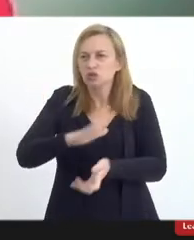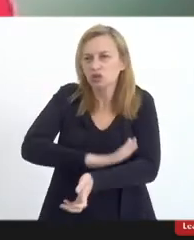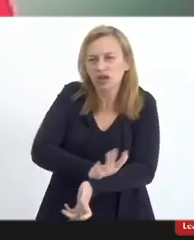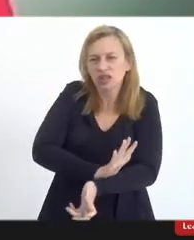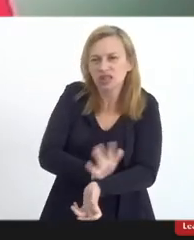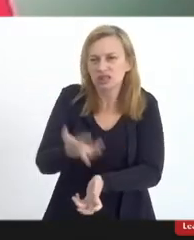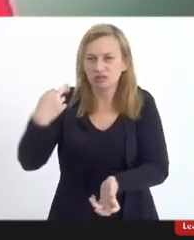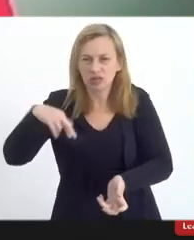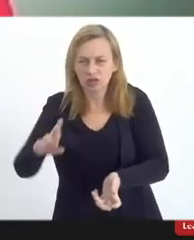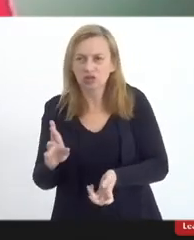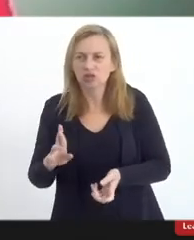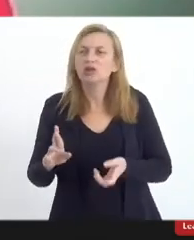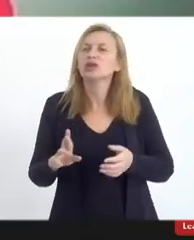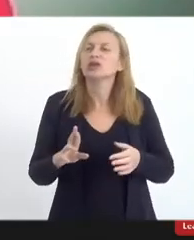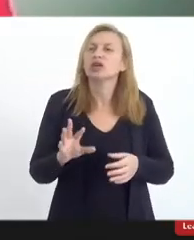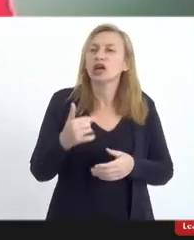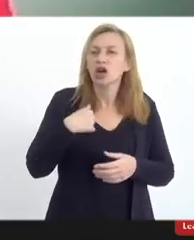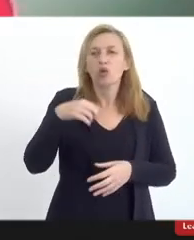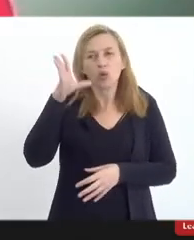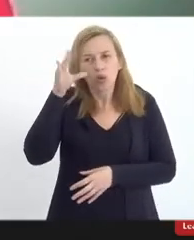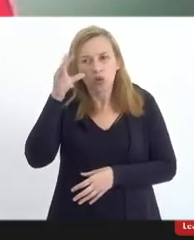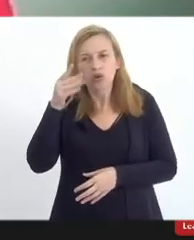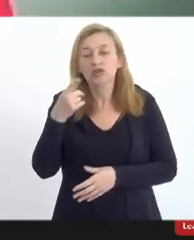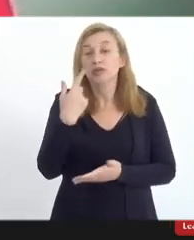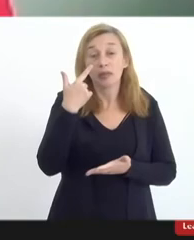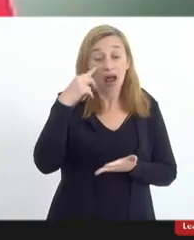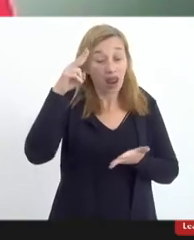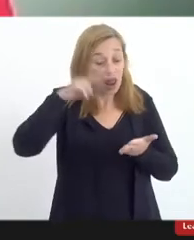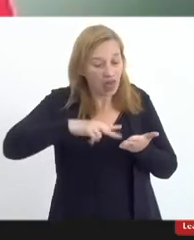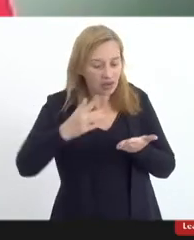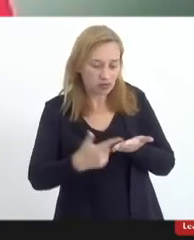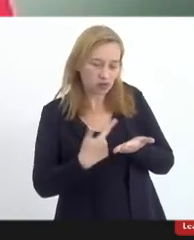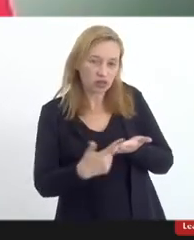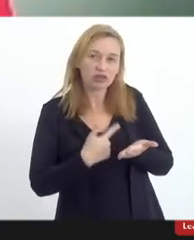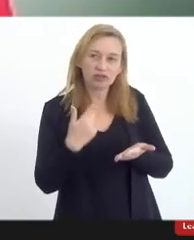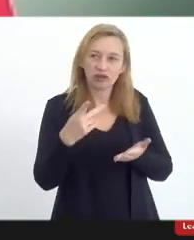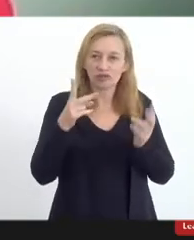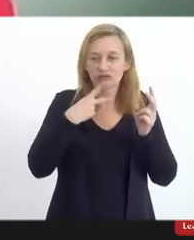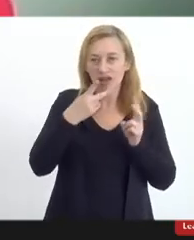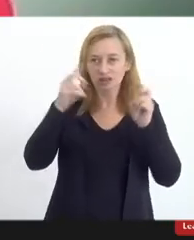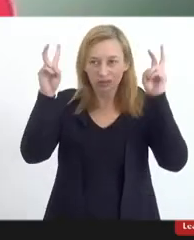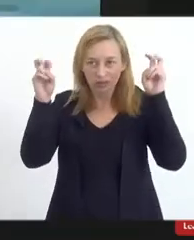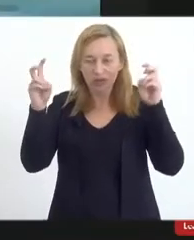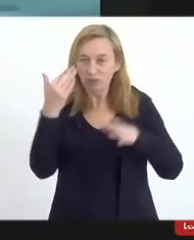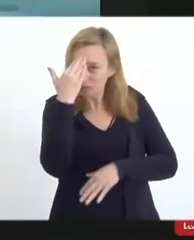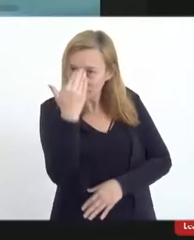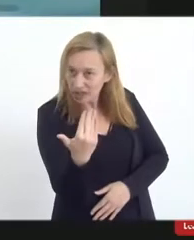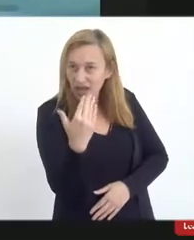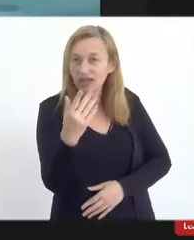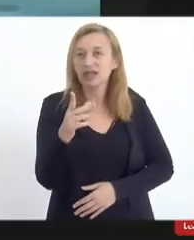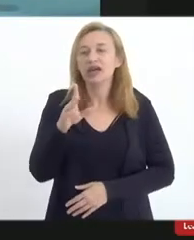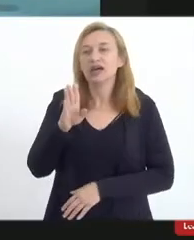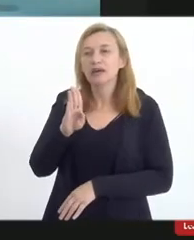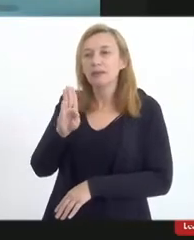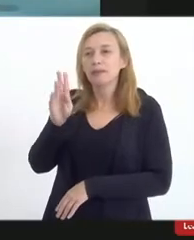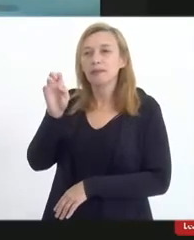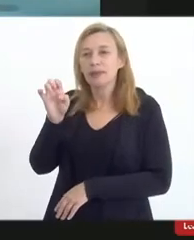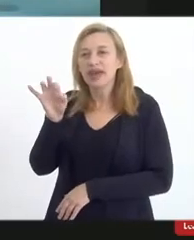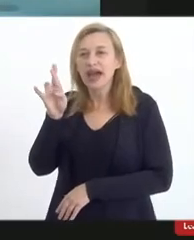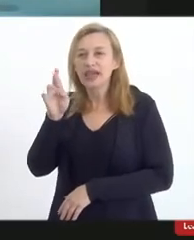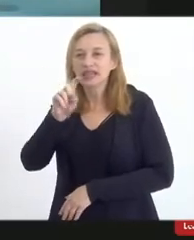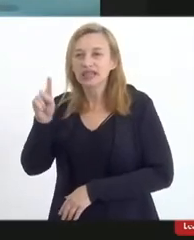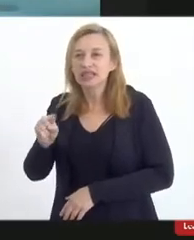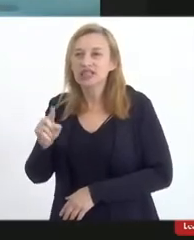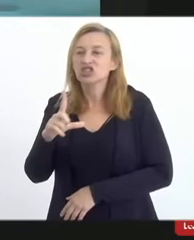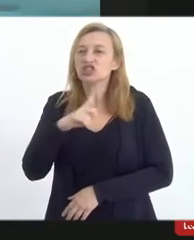religioso. Estou, assim, curiosa para ler seu livro, que vai tratar sobre o tema. Então, professora Beatriz, a senhora tem